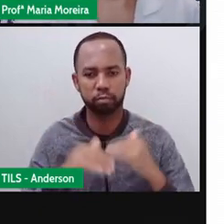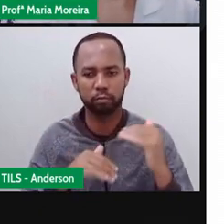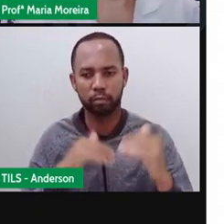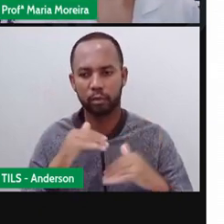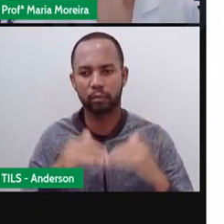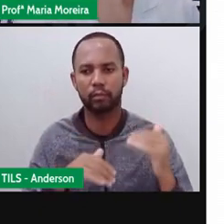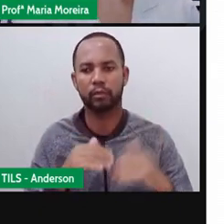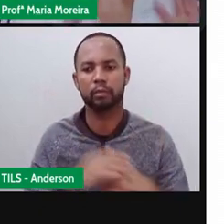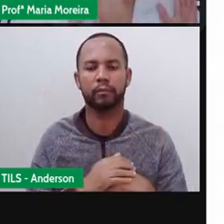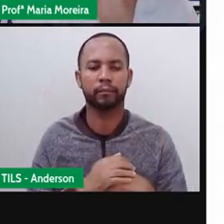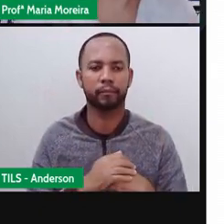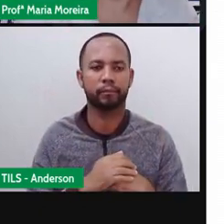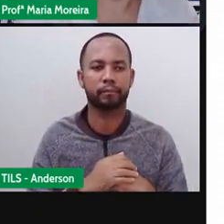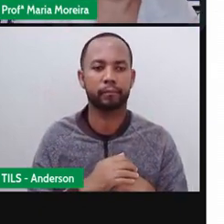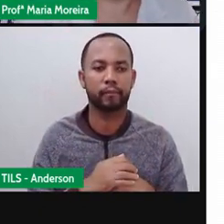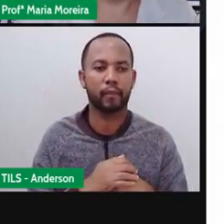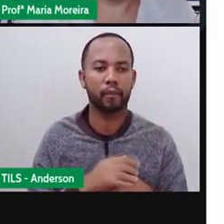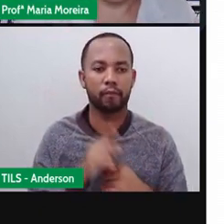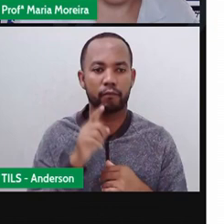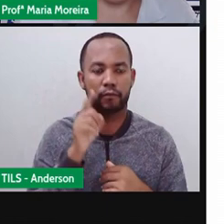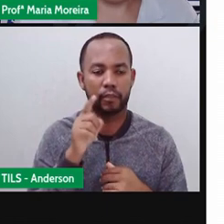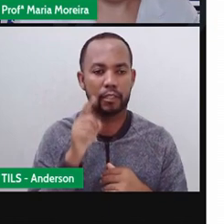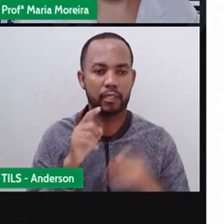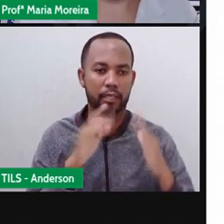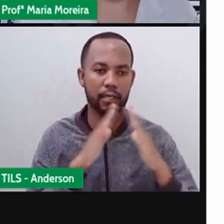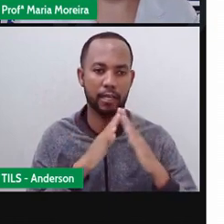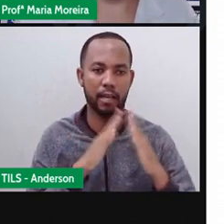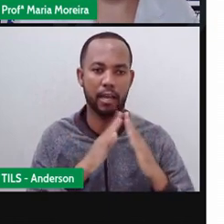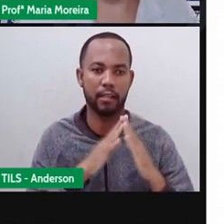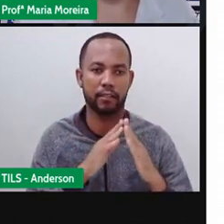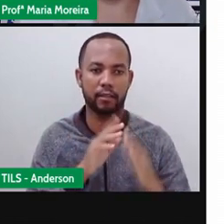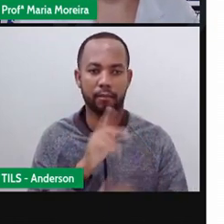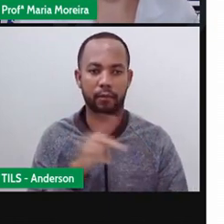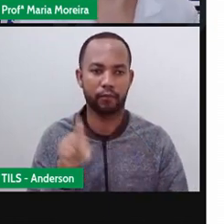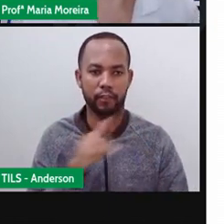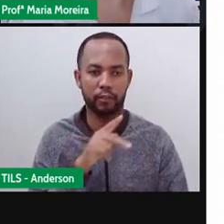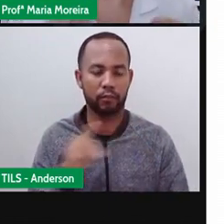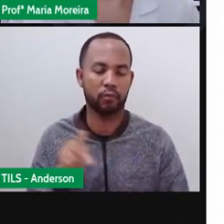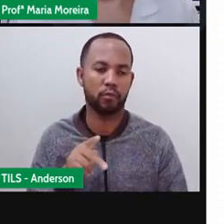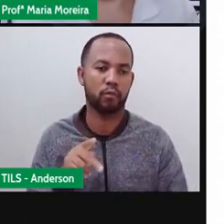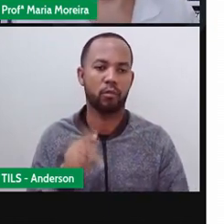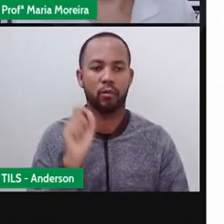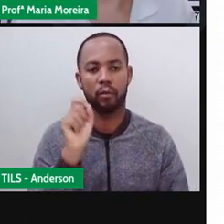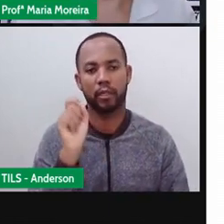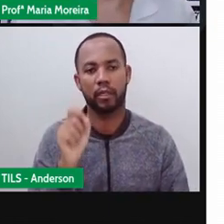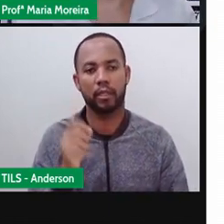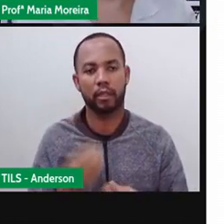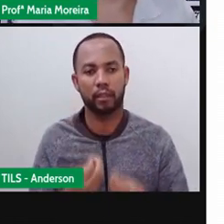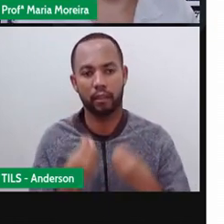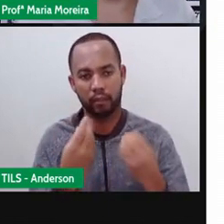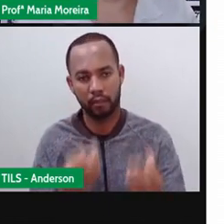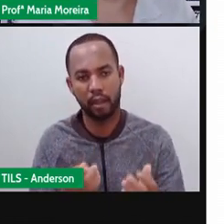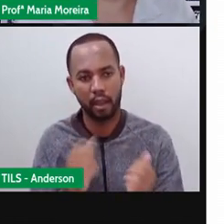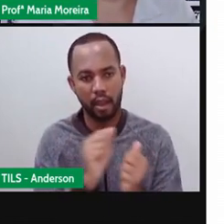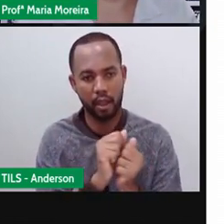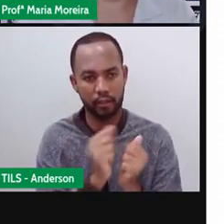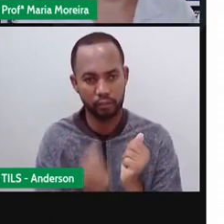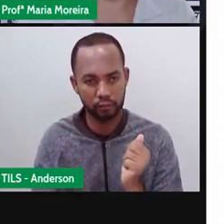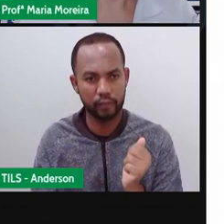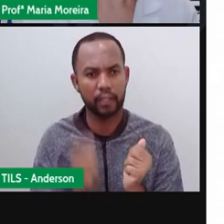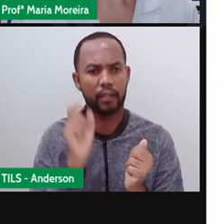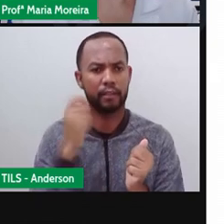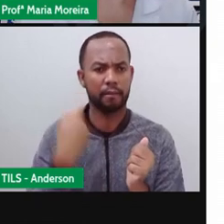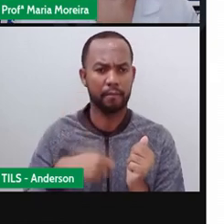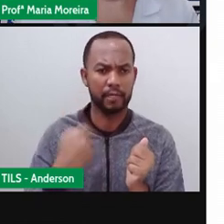Pois é. Quando vocês estiverem em casa, que o professor de vocês passarem aí uma atividade que tiver um texto, o que você precisa